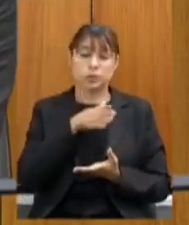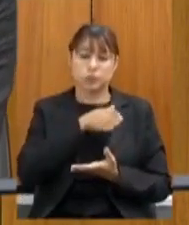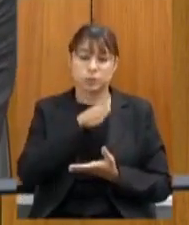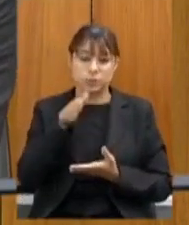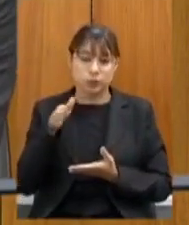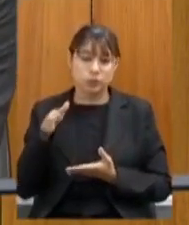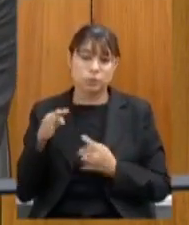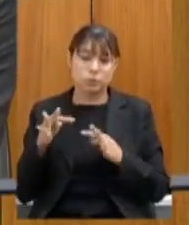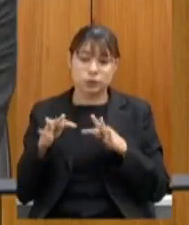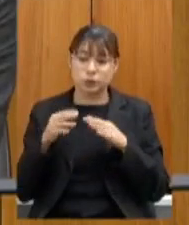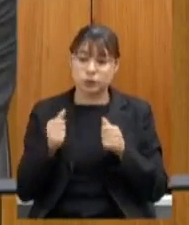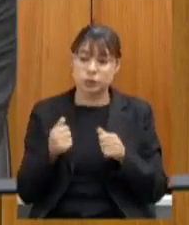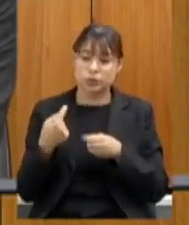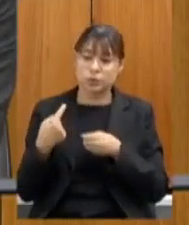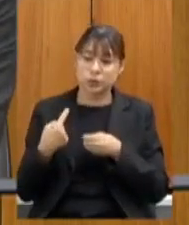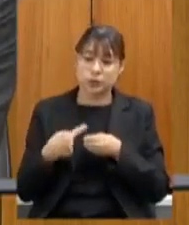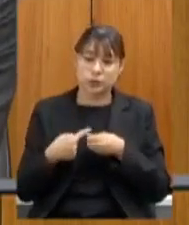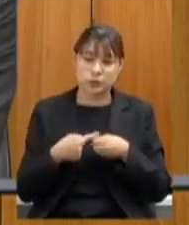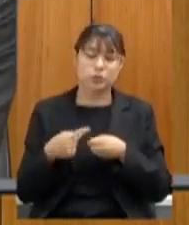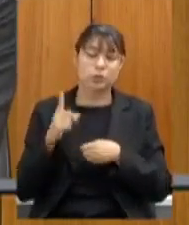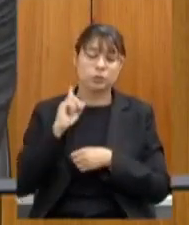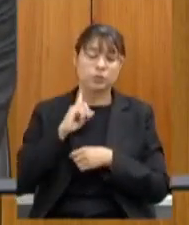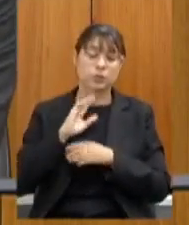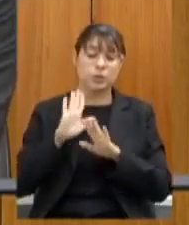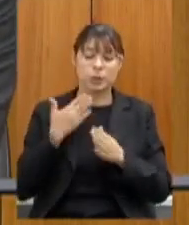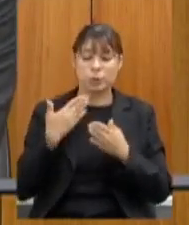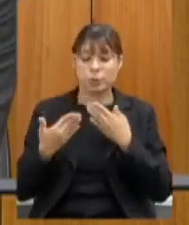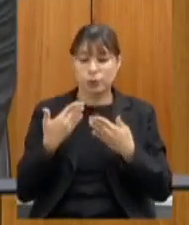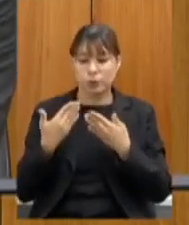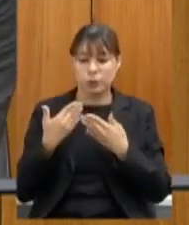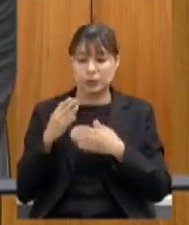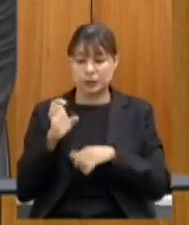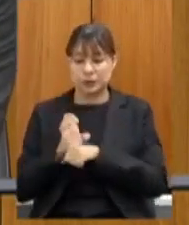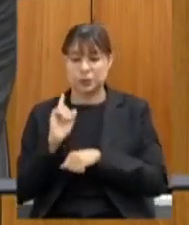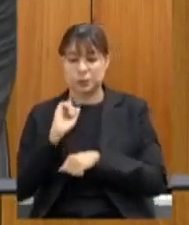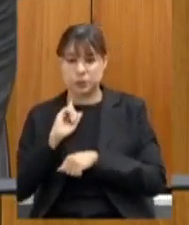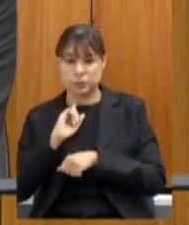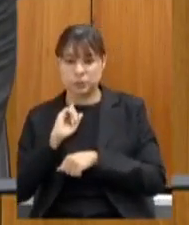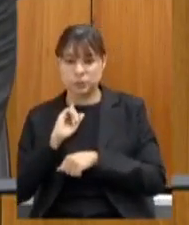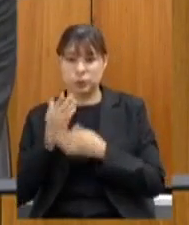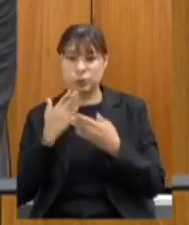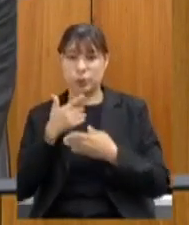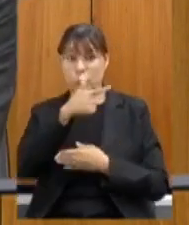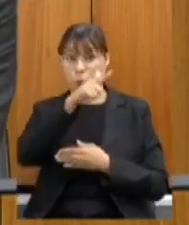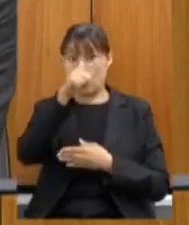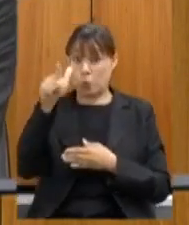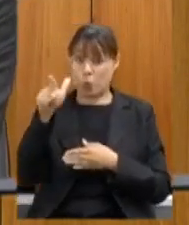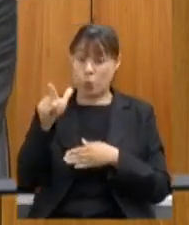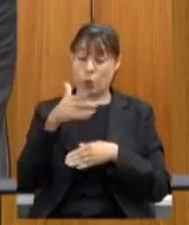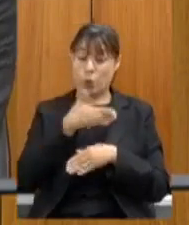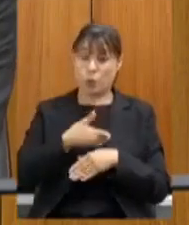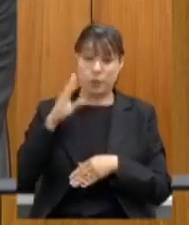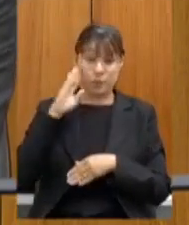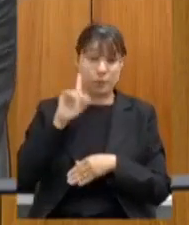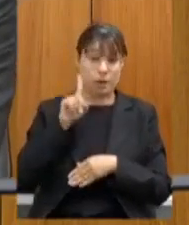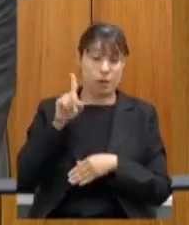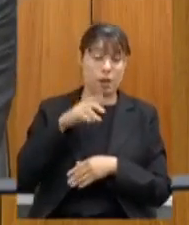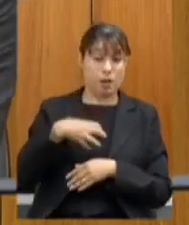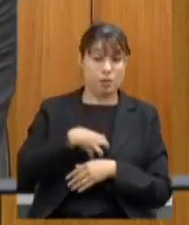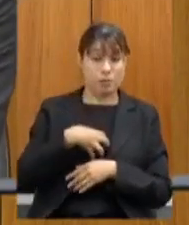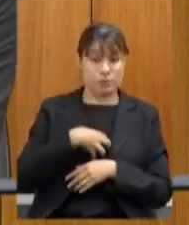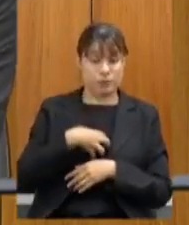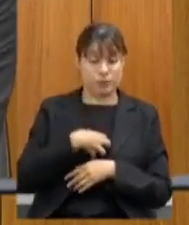todos os rincões de Minas Gerais quando se compara o estado de Minas Gerais com os outros governos principalmente o da Bahia no que foi